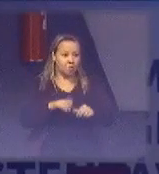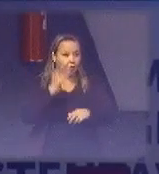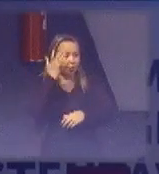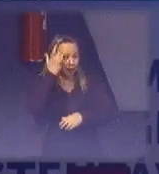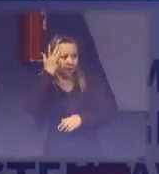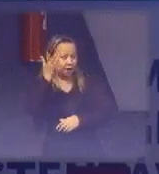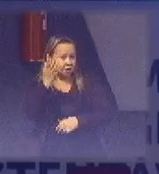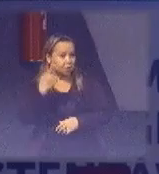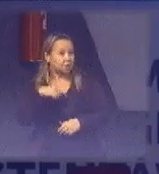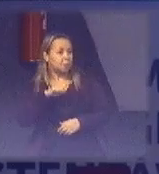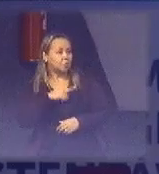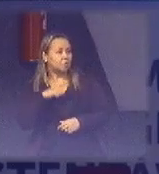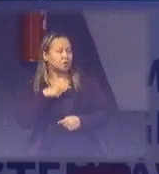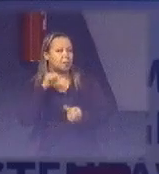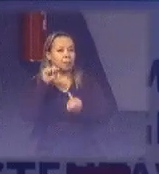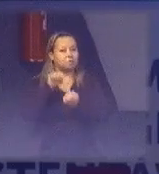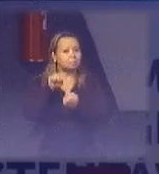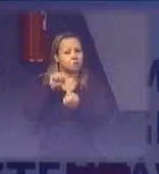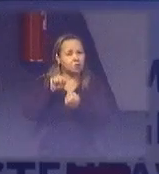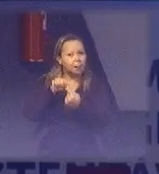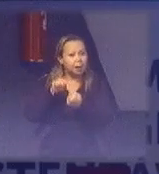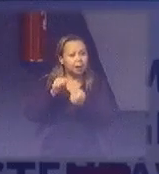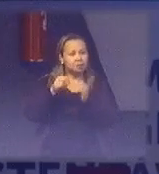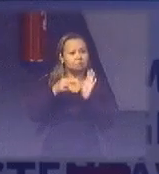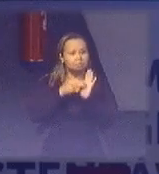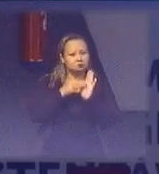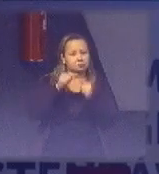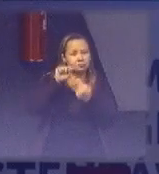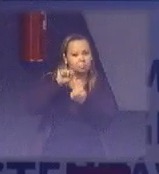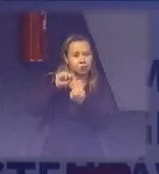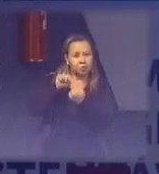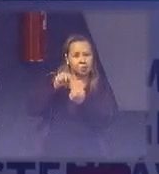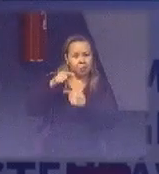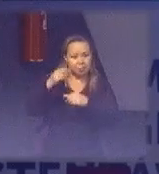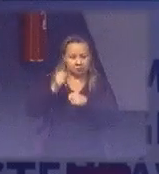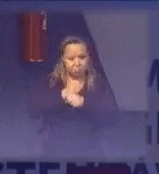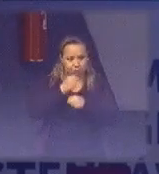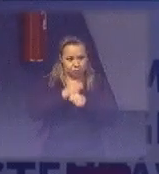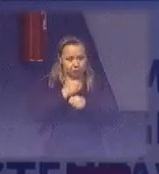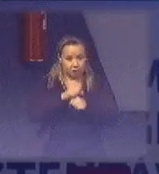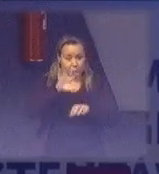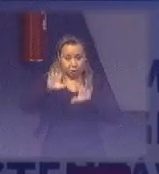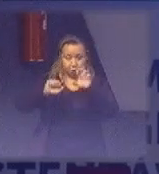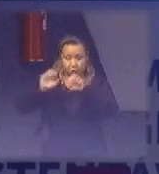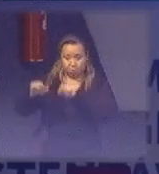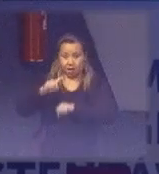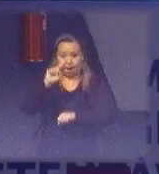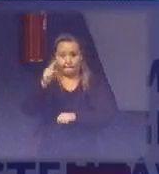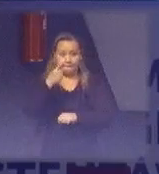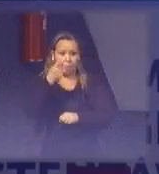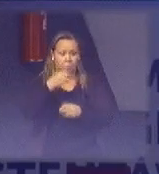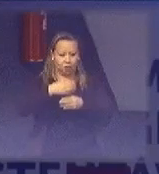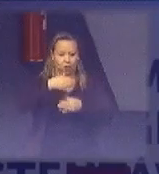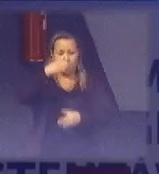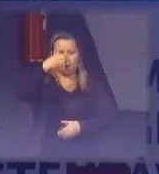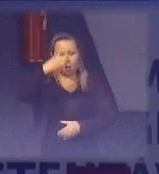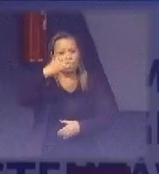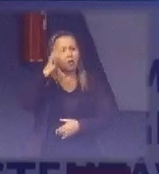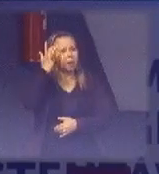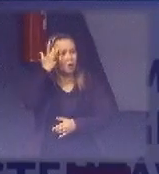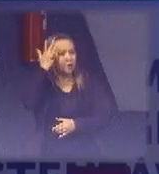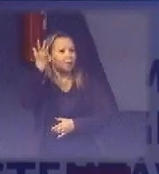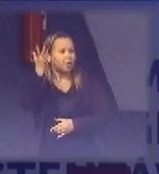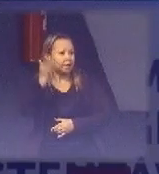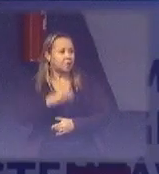tivermos uma meta, digamos, anual, de arrecadar mil garrafas, eu acho que já fica mais fácil de ser executado, mais fácil de